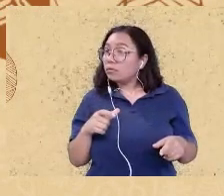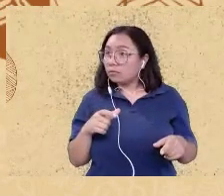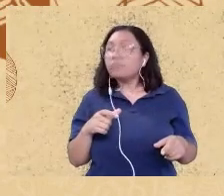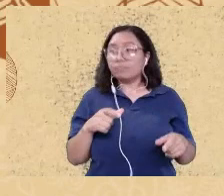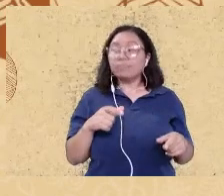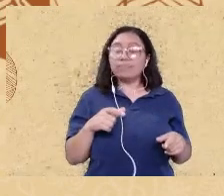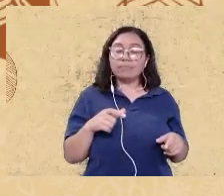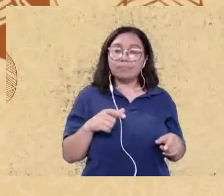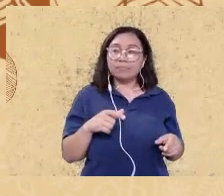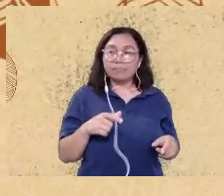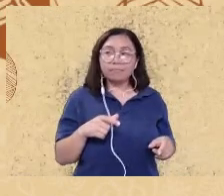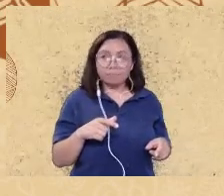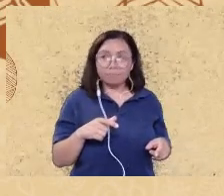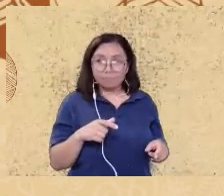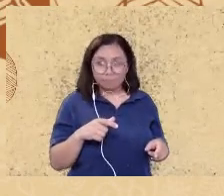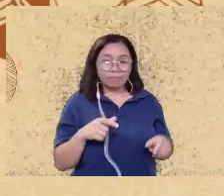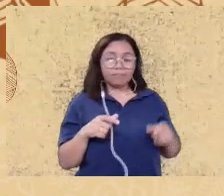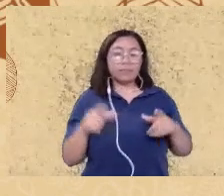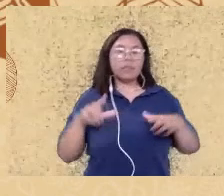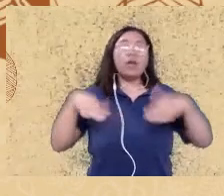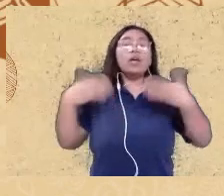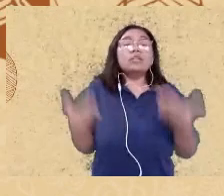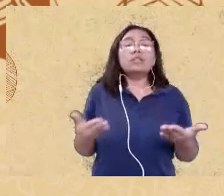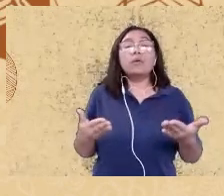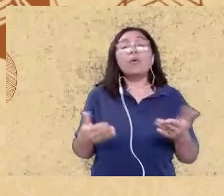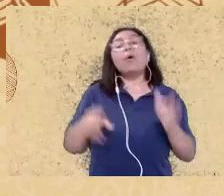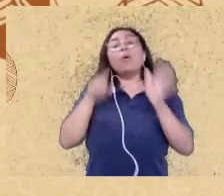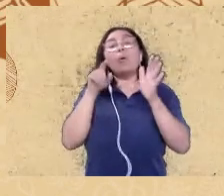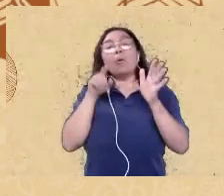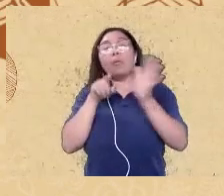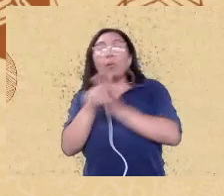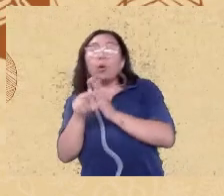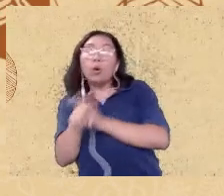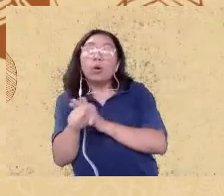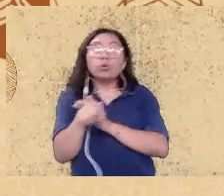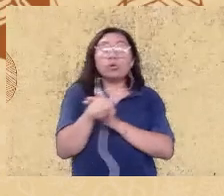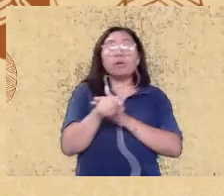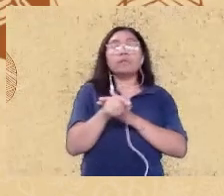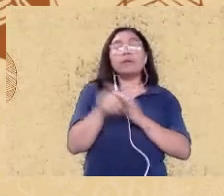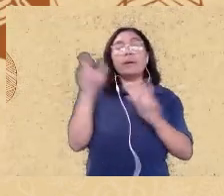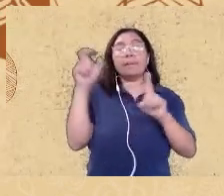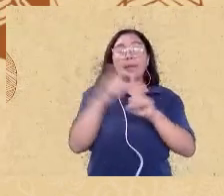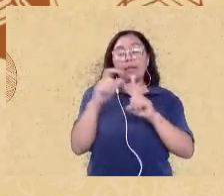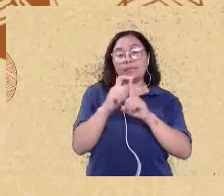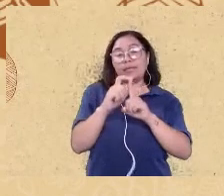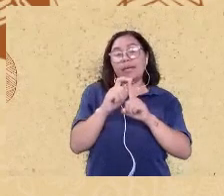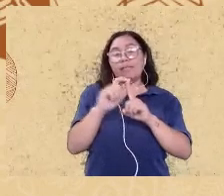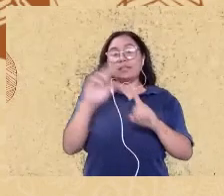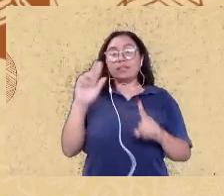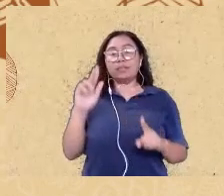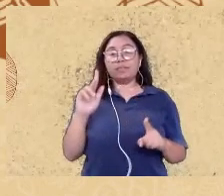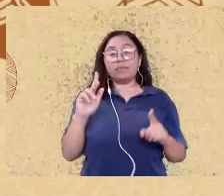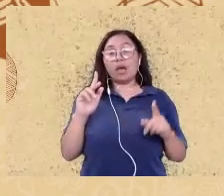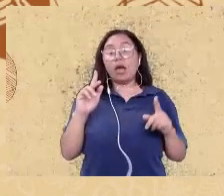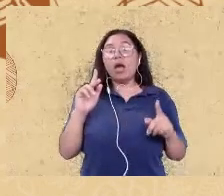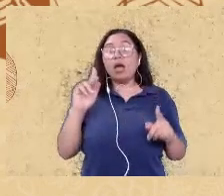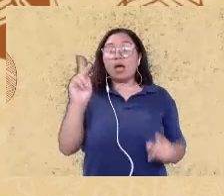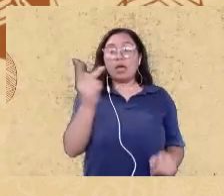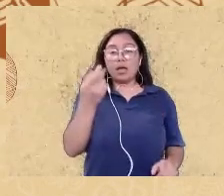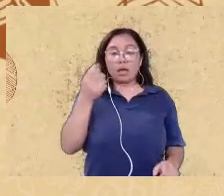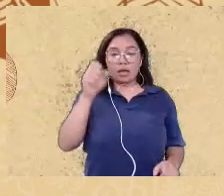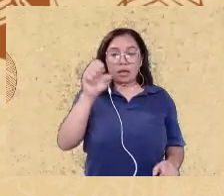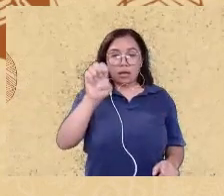buscamos pelas palavras heterossexual homossexual e bissexual tá e nós encontramos